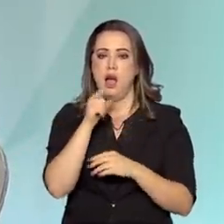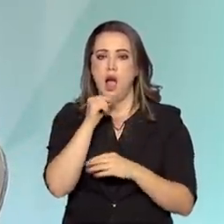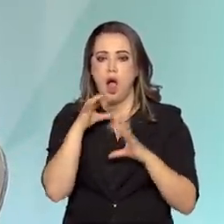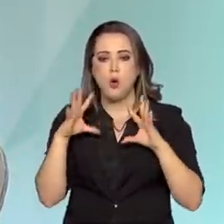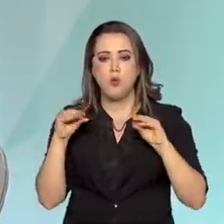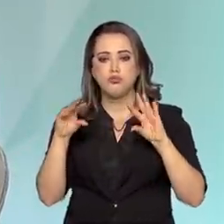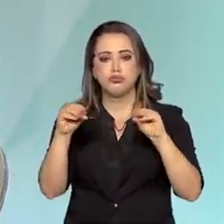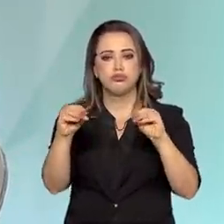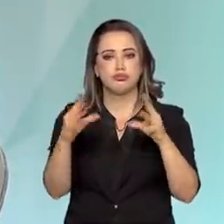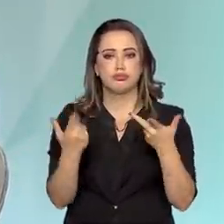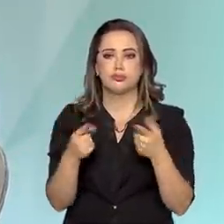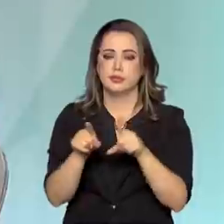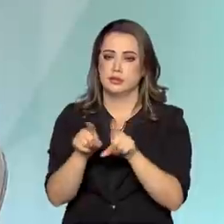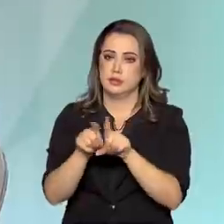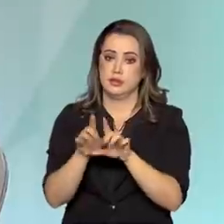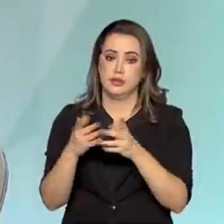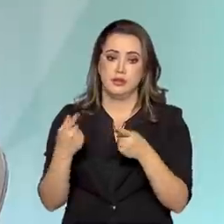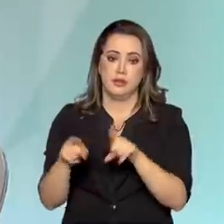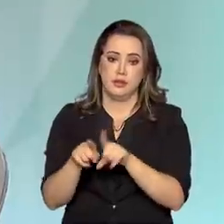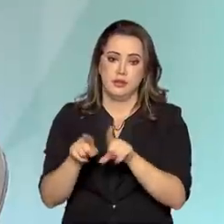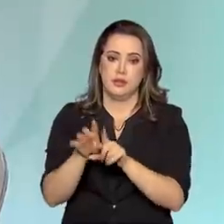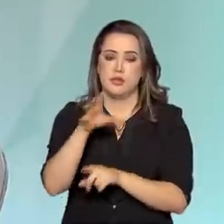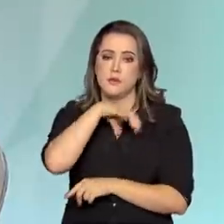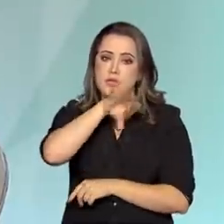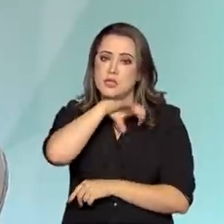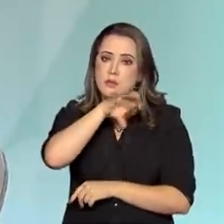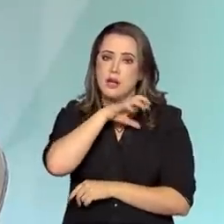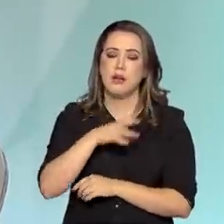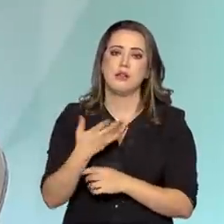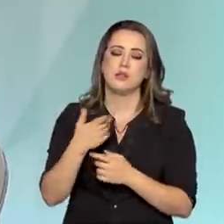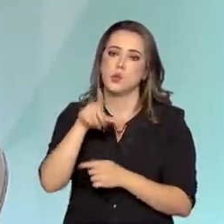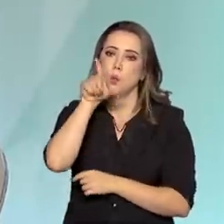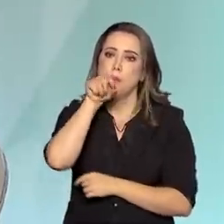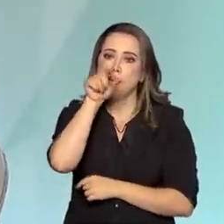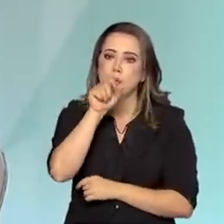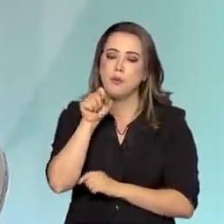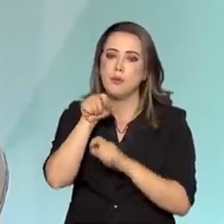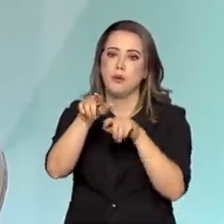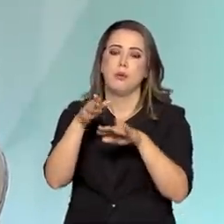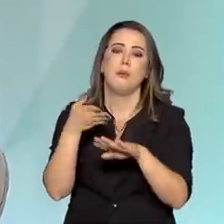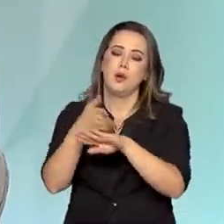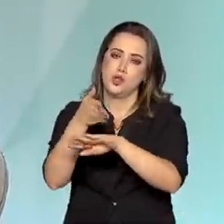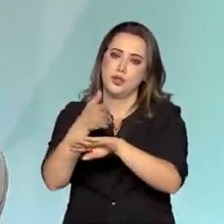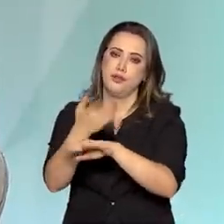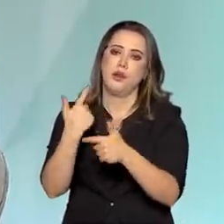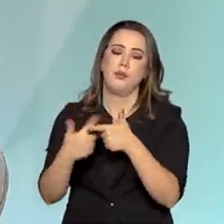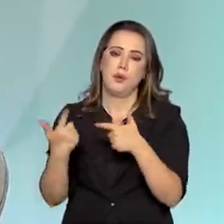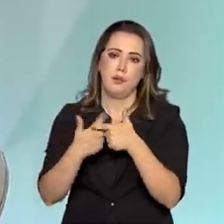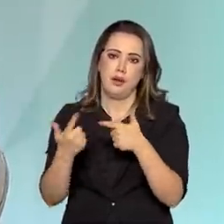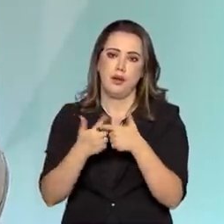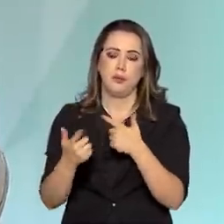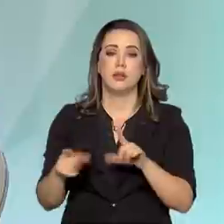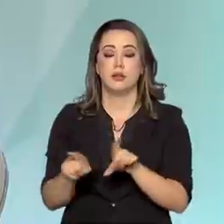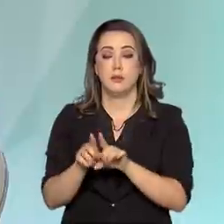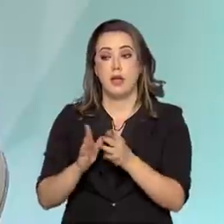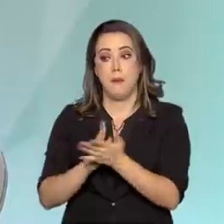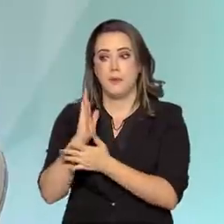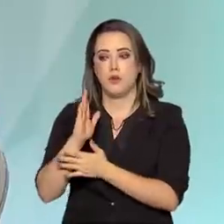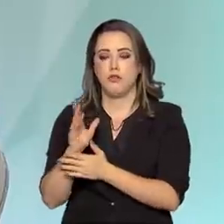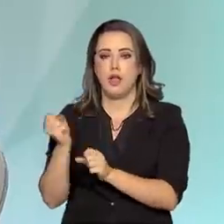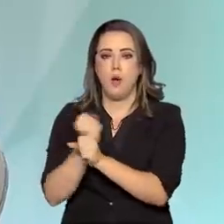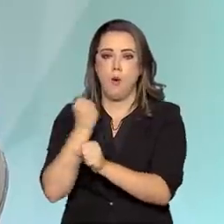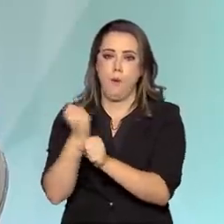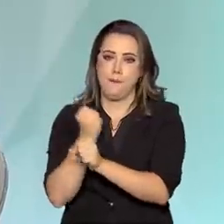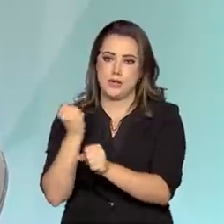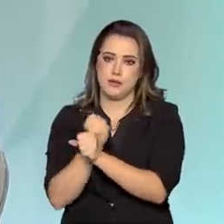chuva e inclusive animais, uma pomba pode entrar ali e fazer um grande estrago ao acervo. De modo que eu também consegui aprovação de obras para